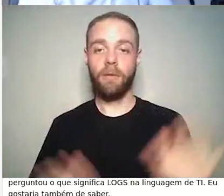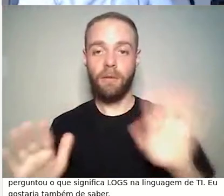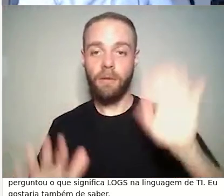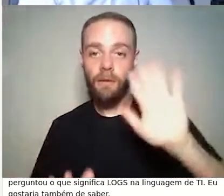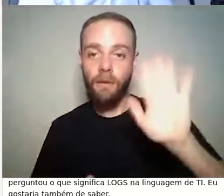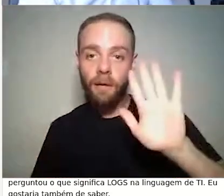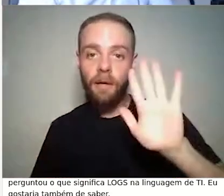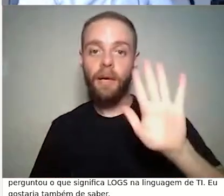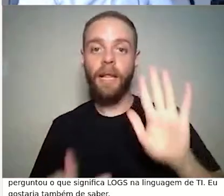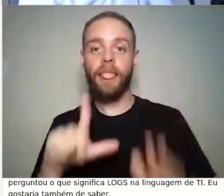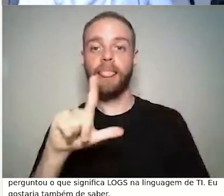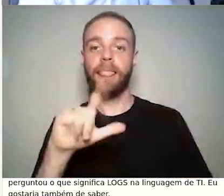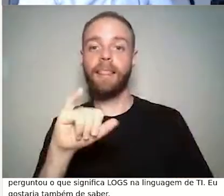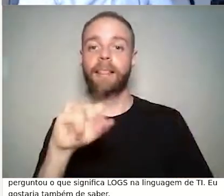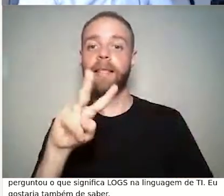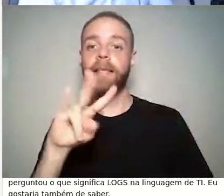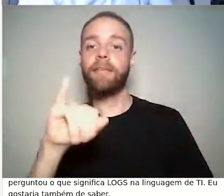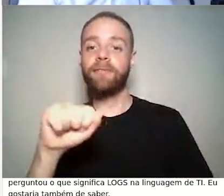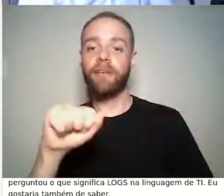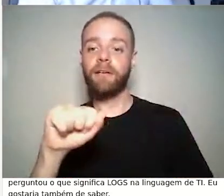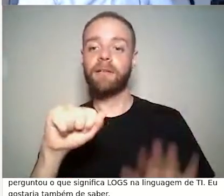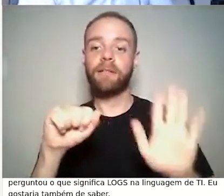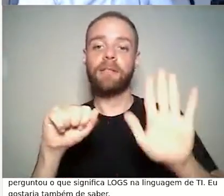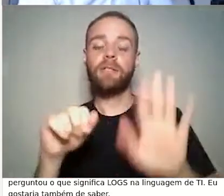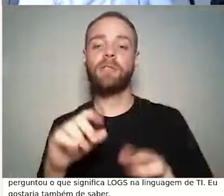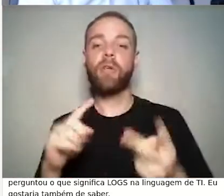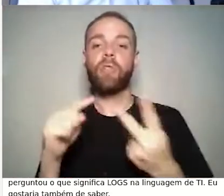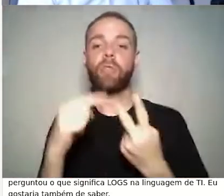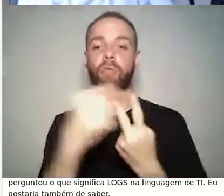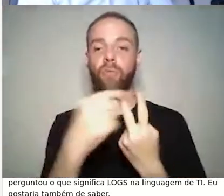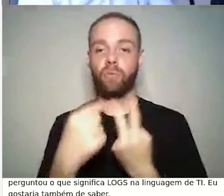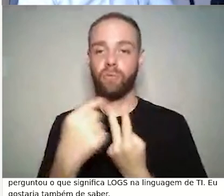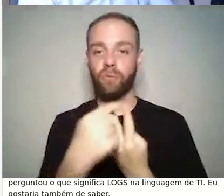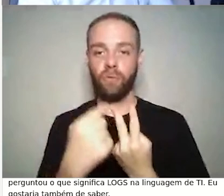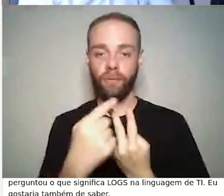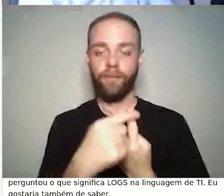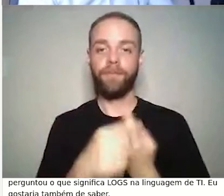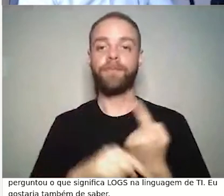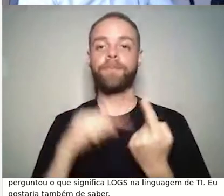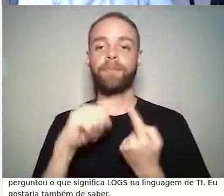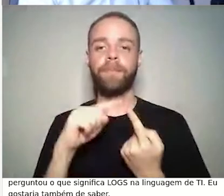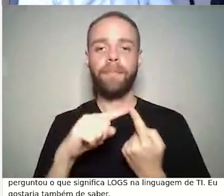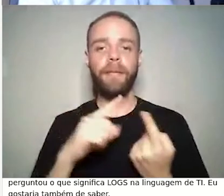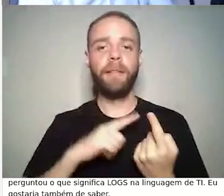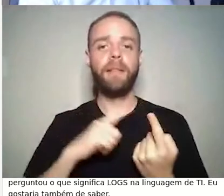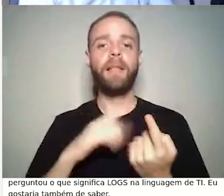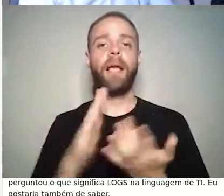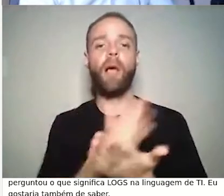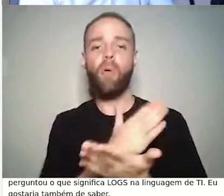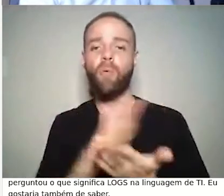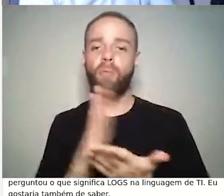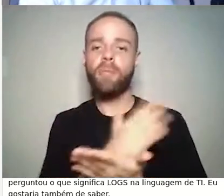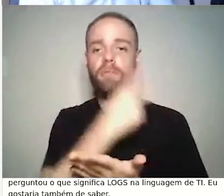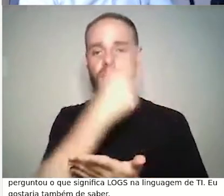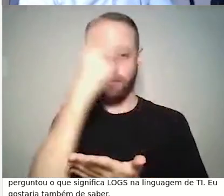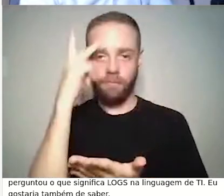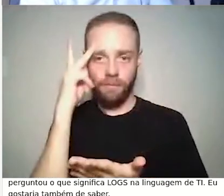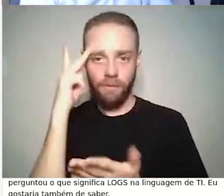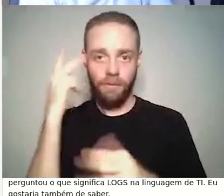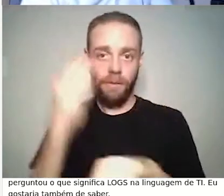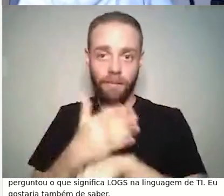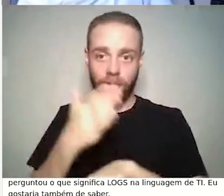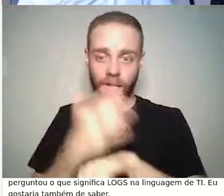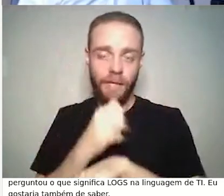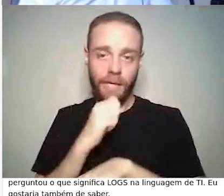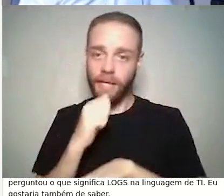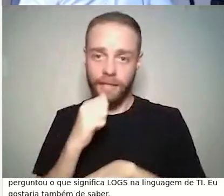Só um minutinho, duas coisas, uma questão é, tem algumas pessoas na sala, na transmissão, que não entraram